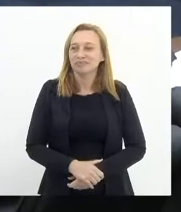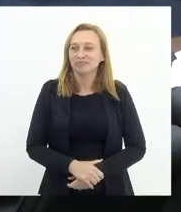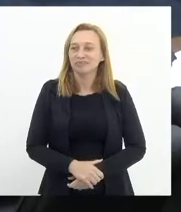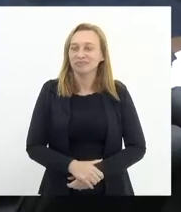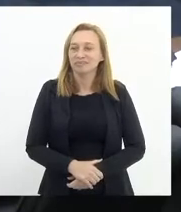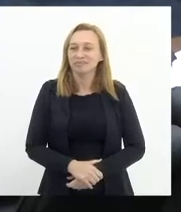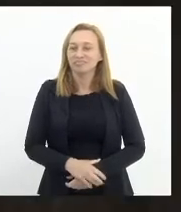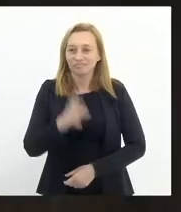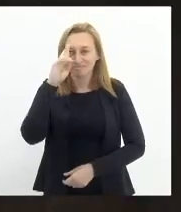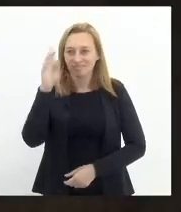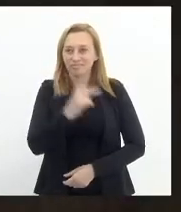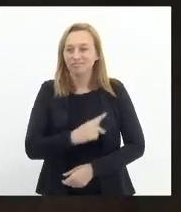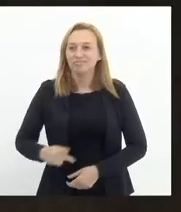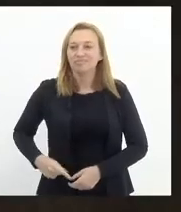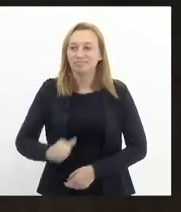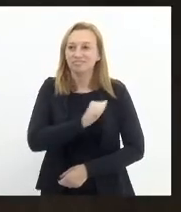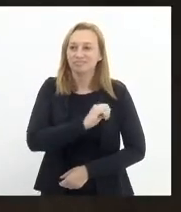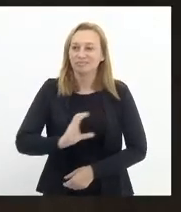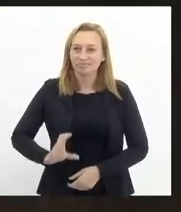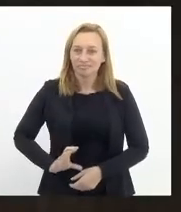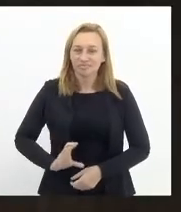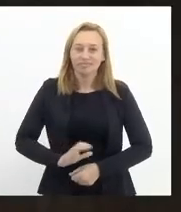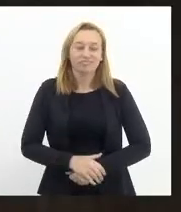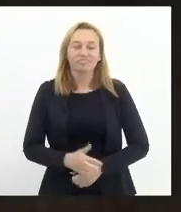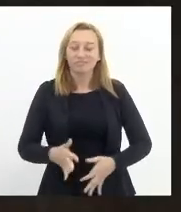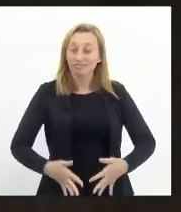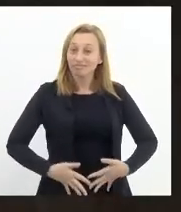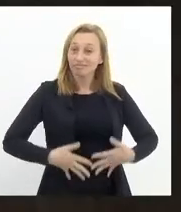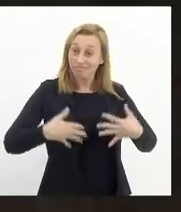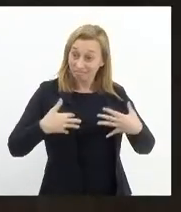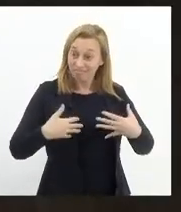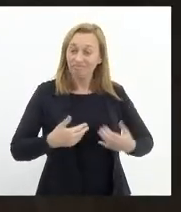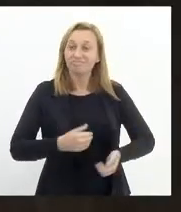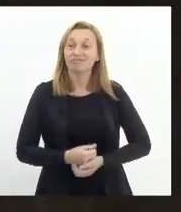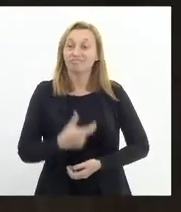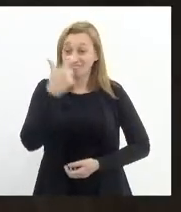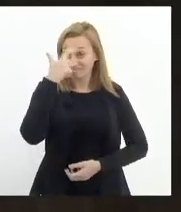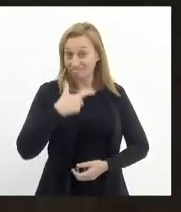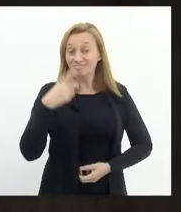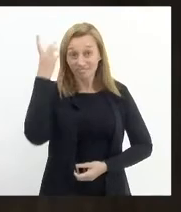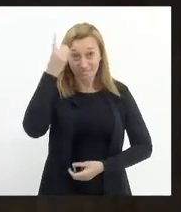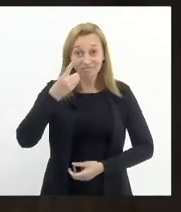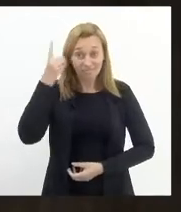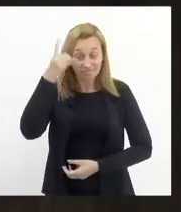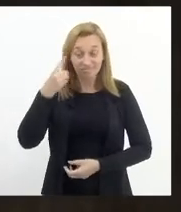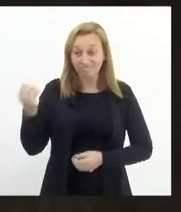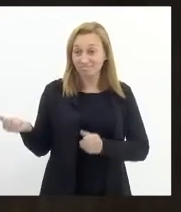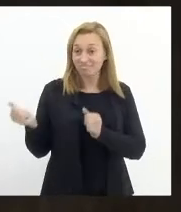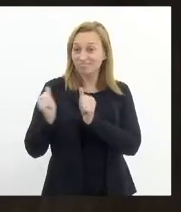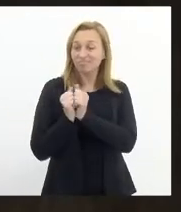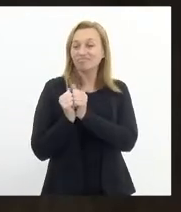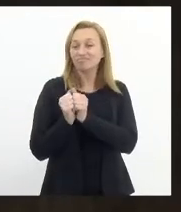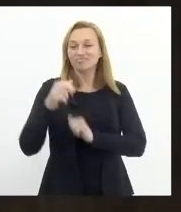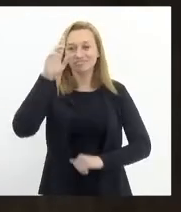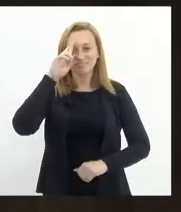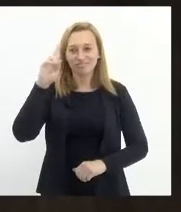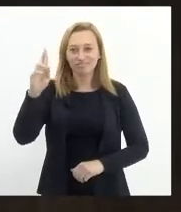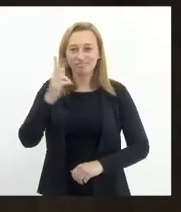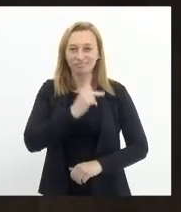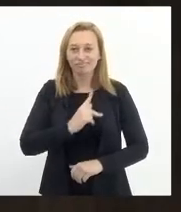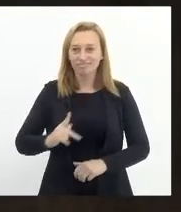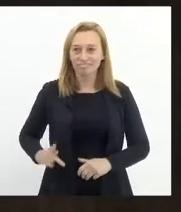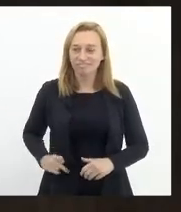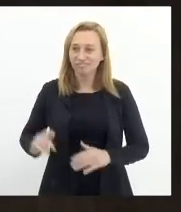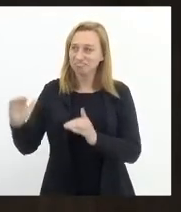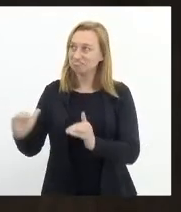Sr. Presidente André Siciliano, é uma honra ser deputado ao lado de V. Exª, que é um professor